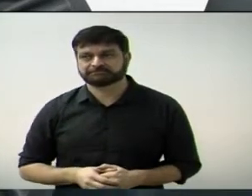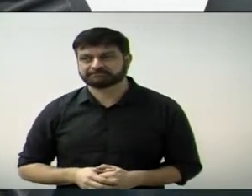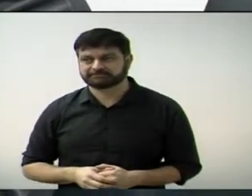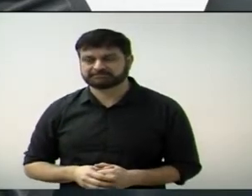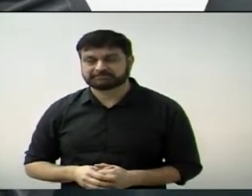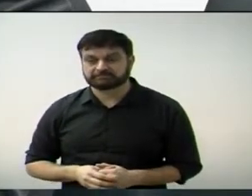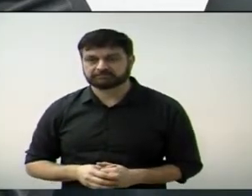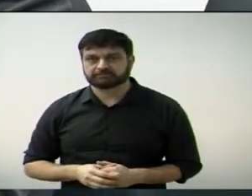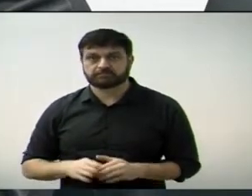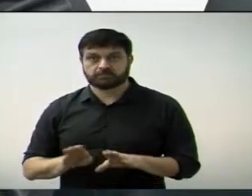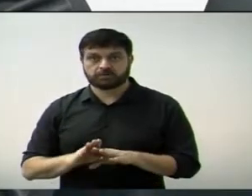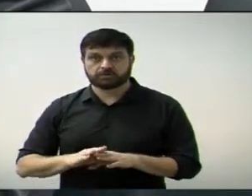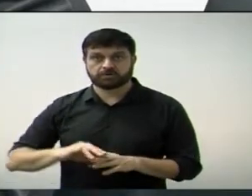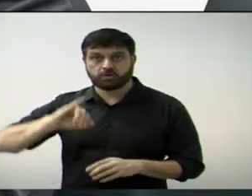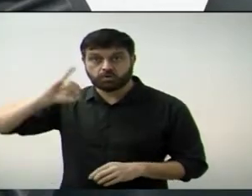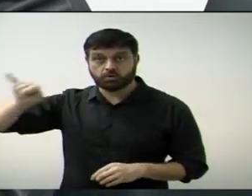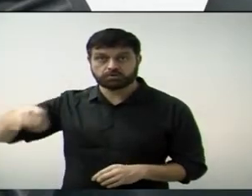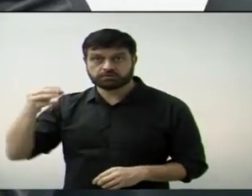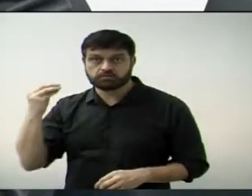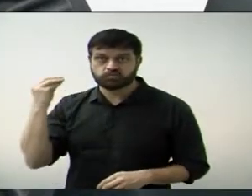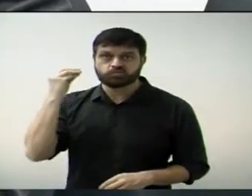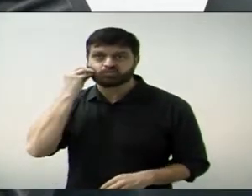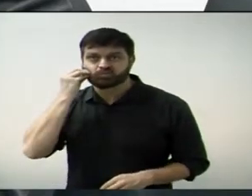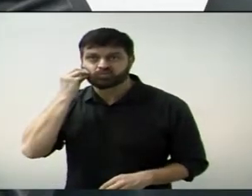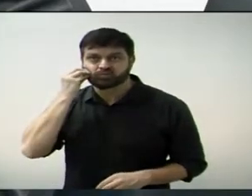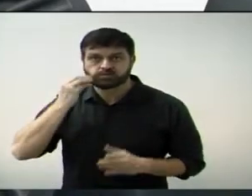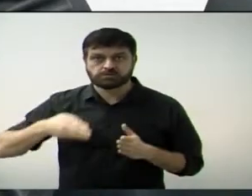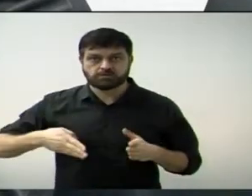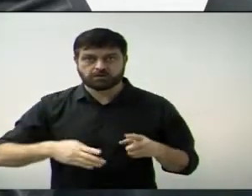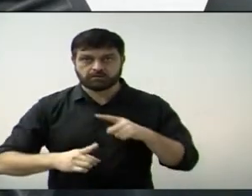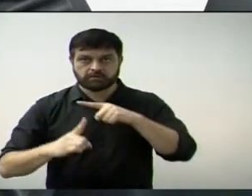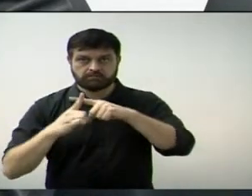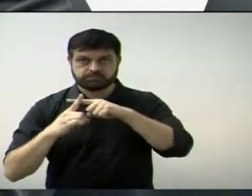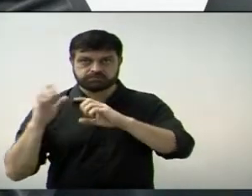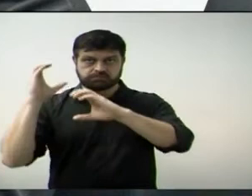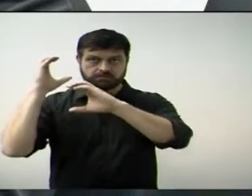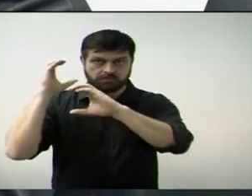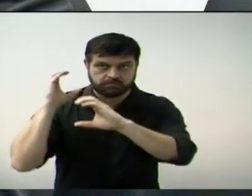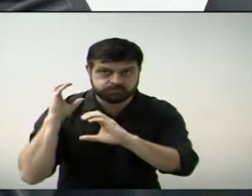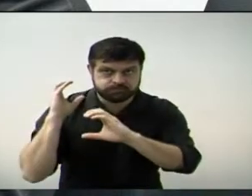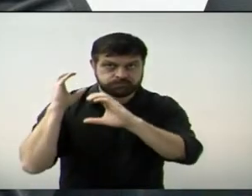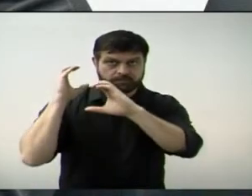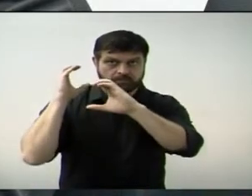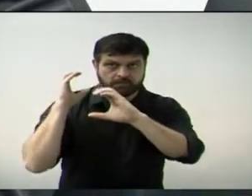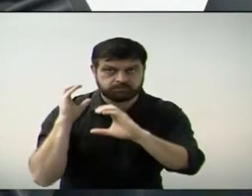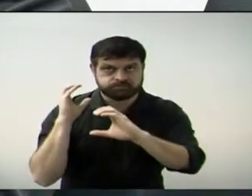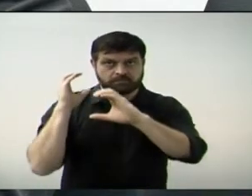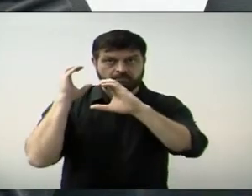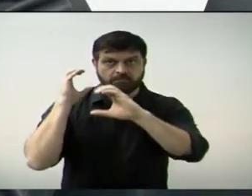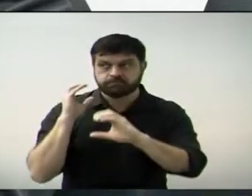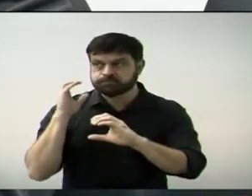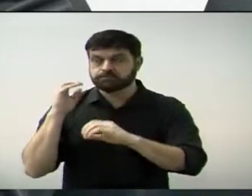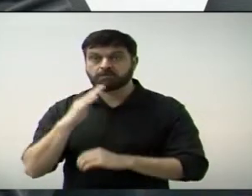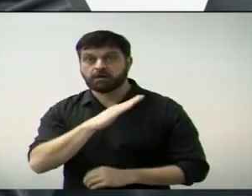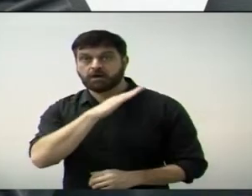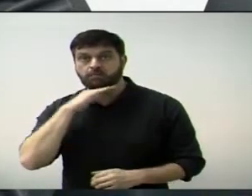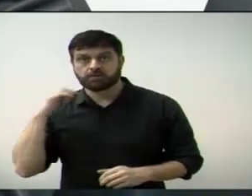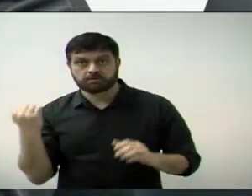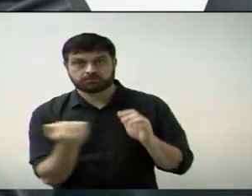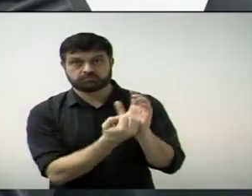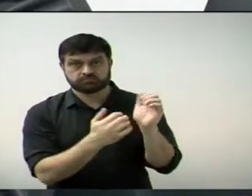a traição de Judas, o caminho para o Calvário, a crucificação, morte e ressurreição foram